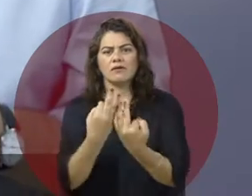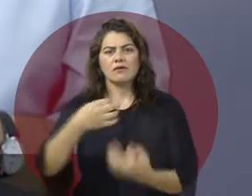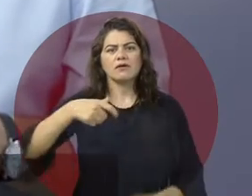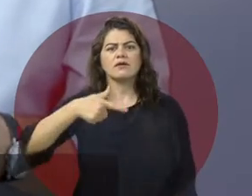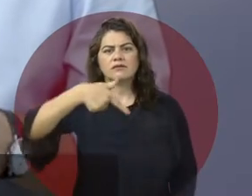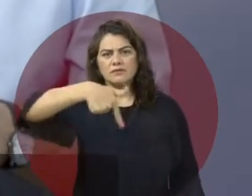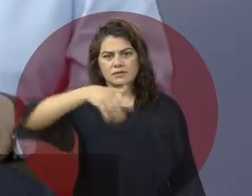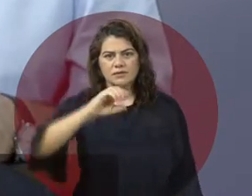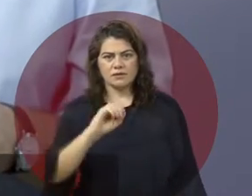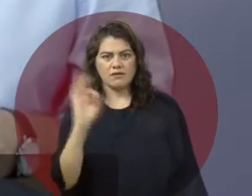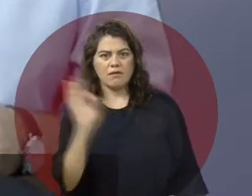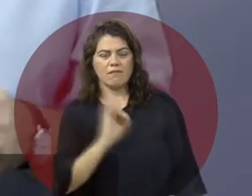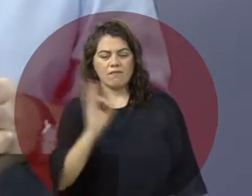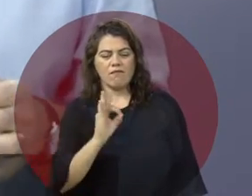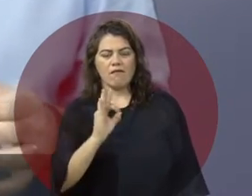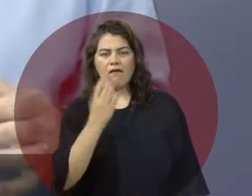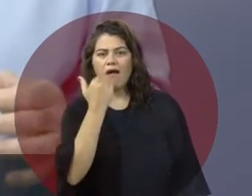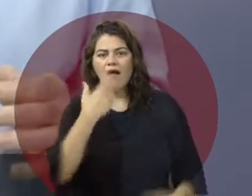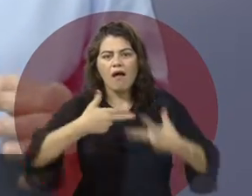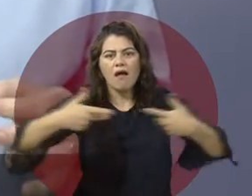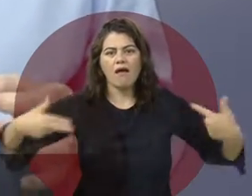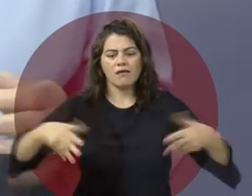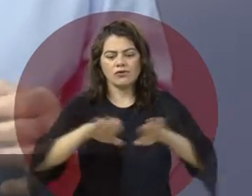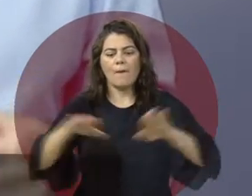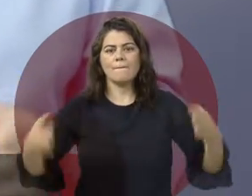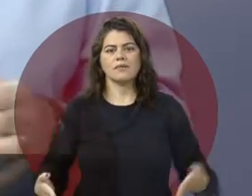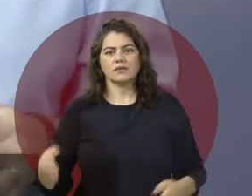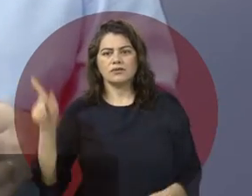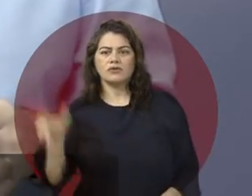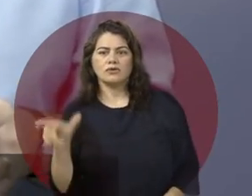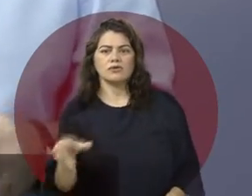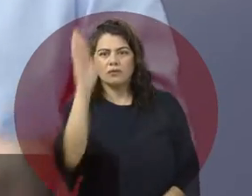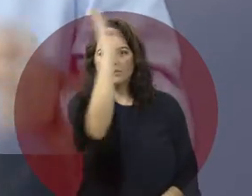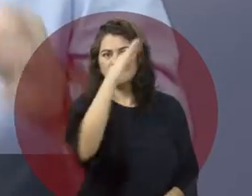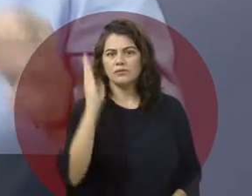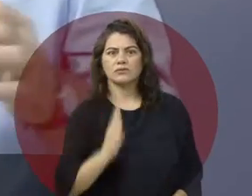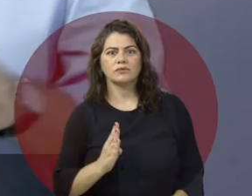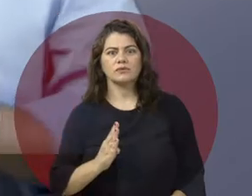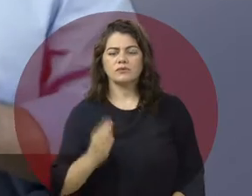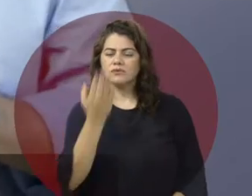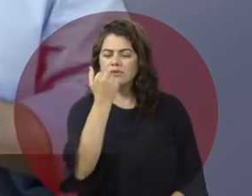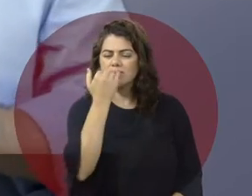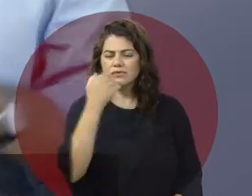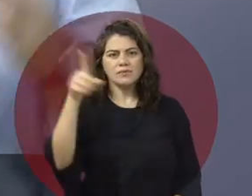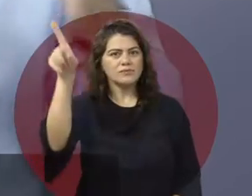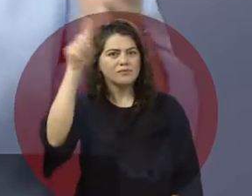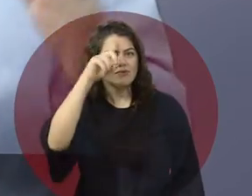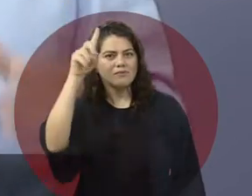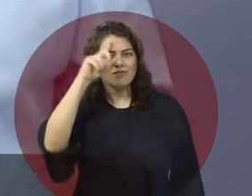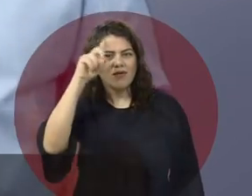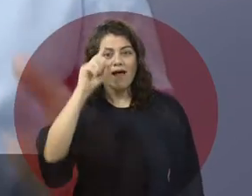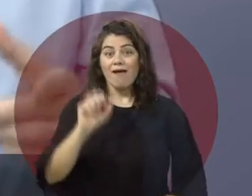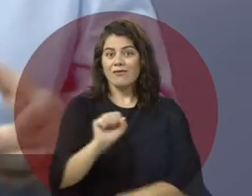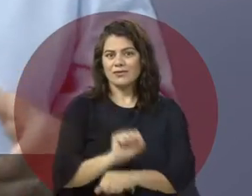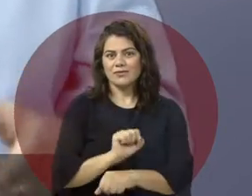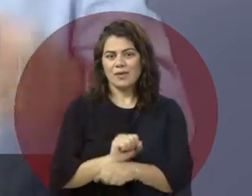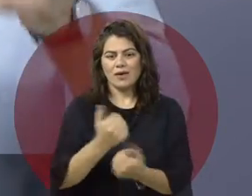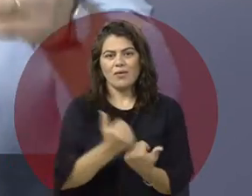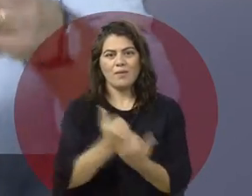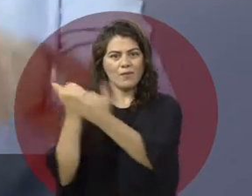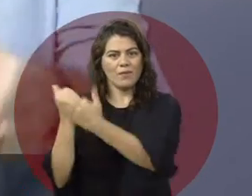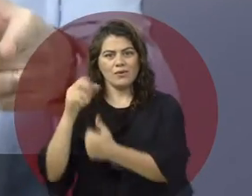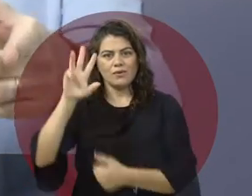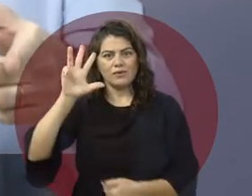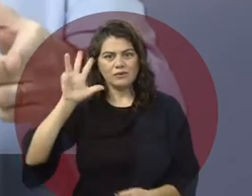70% dos alimentos na mesa dos brasileiros, que são consumidos todo santo dia. Eu conto com o apoio de